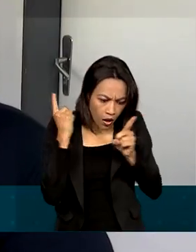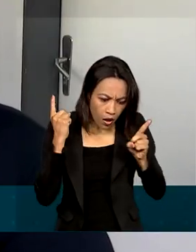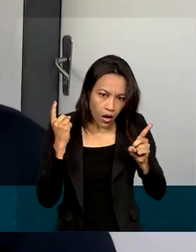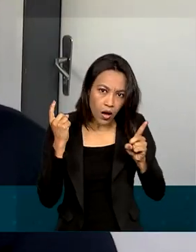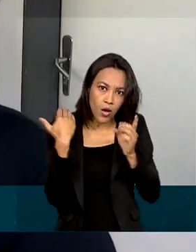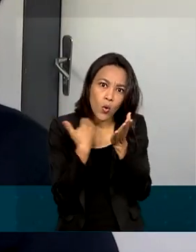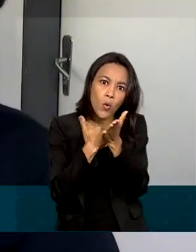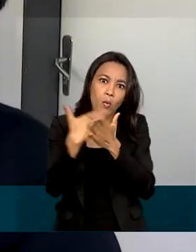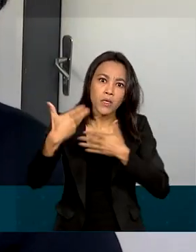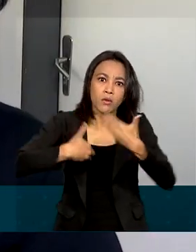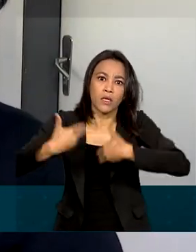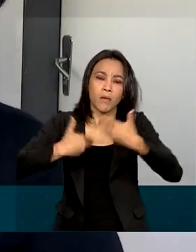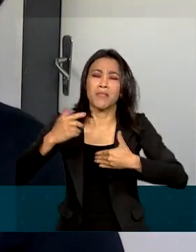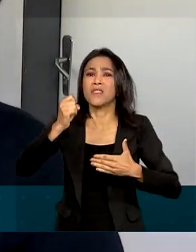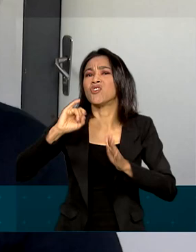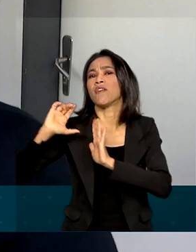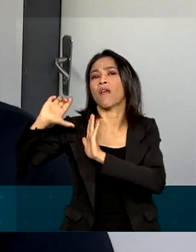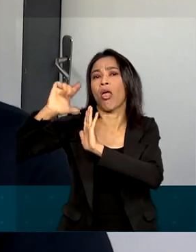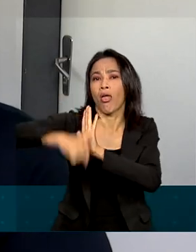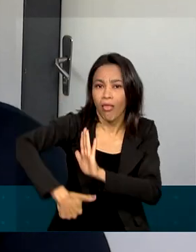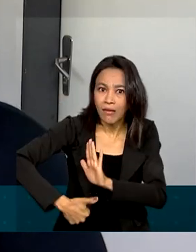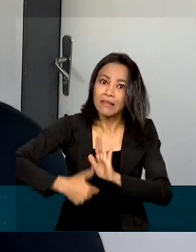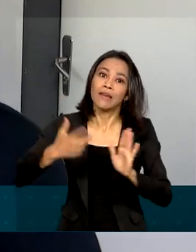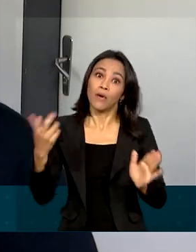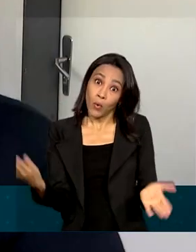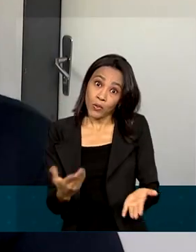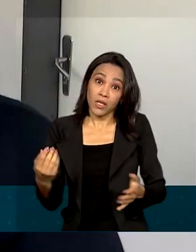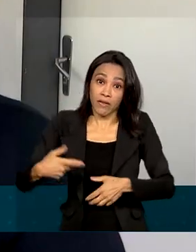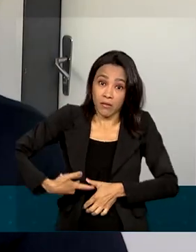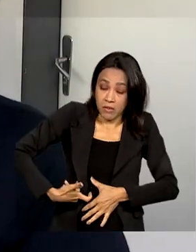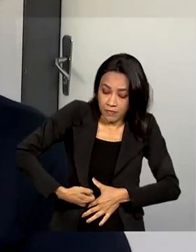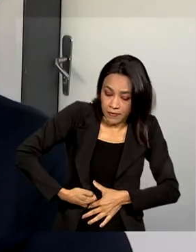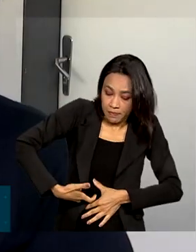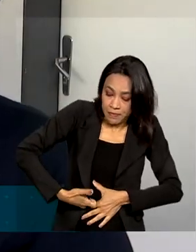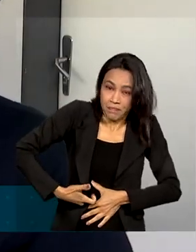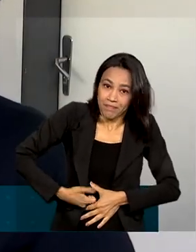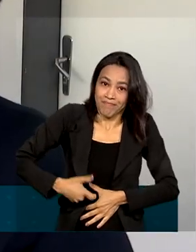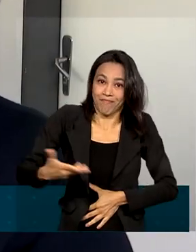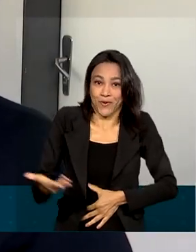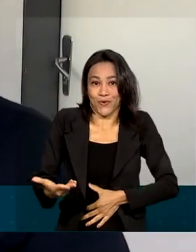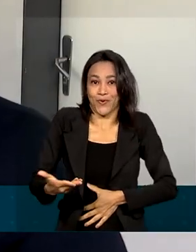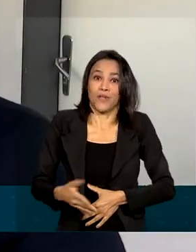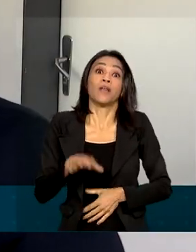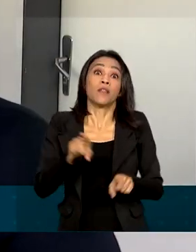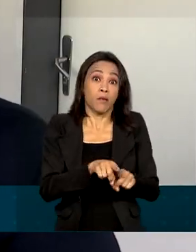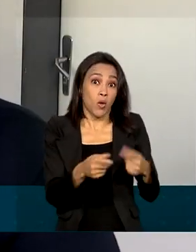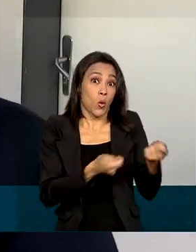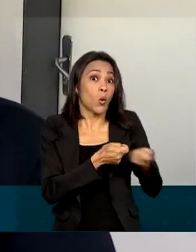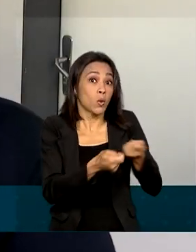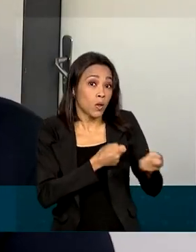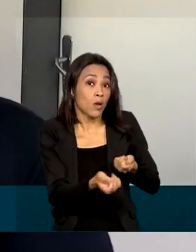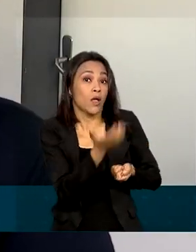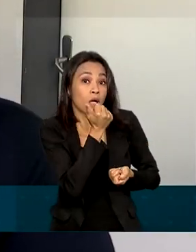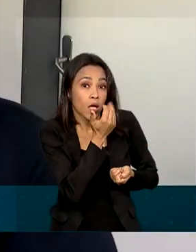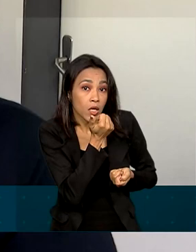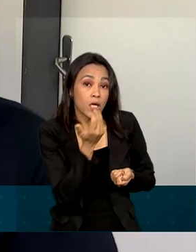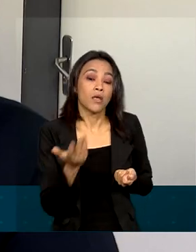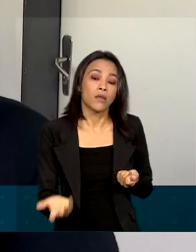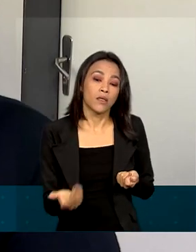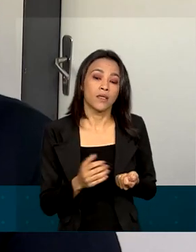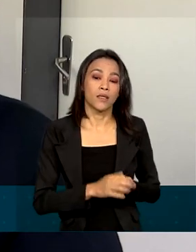Porque se eu tivesse começado tarde, talvez eu podia estar tomando insulina hoje. A comida também sempre, controle também, Não comer muita